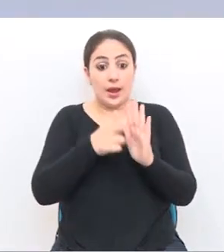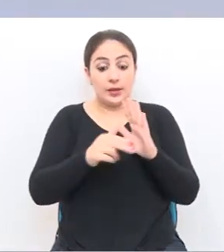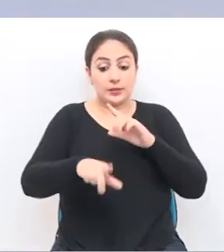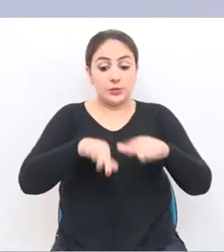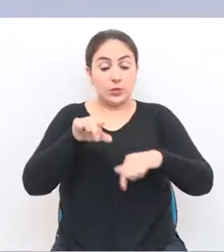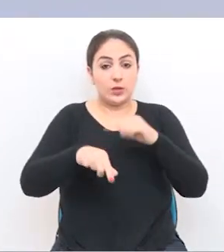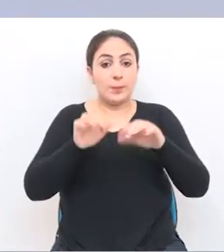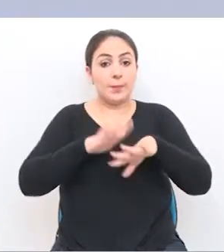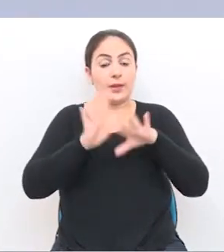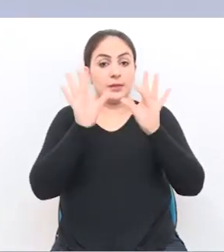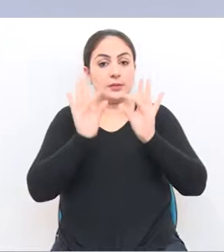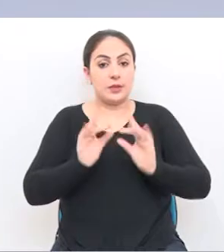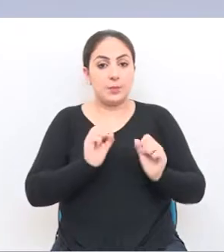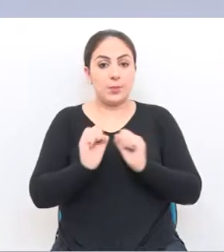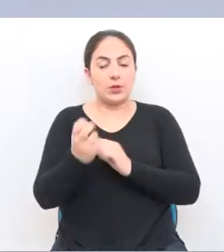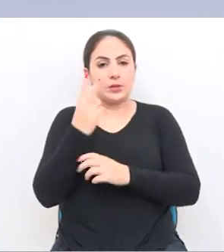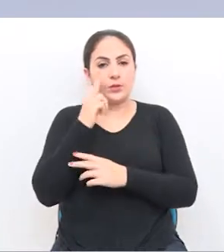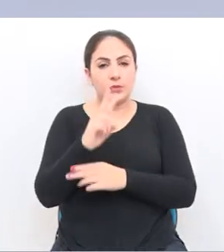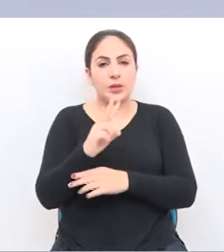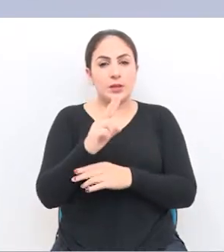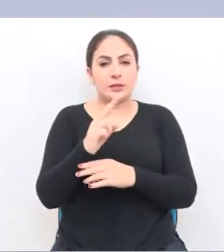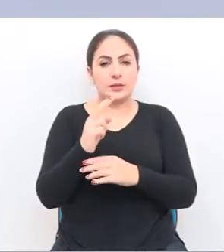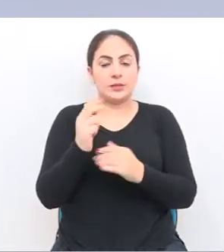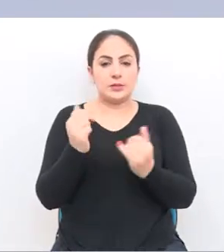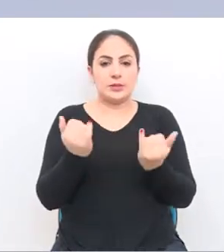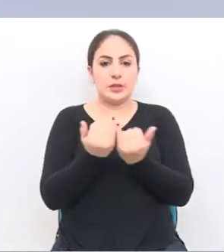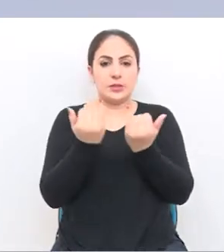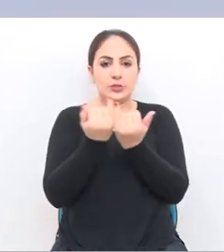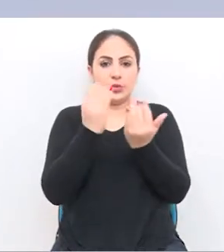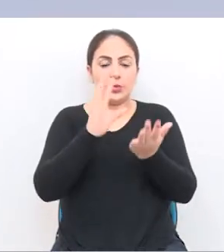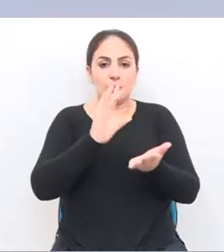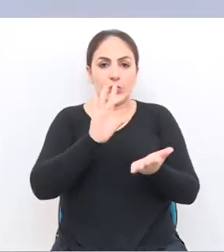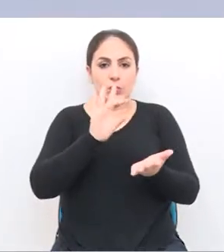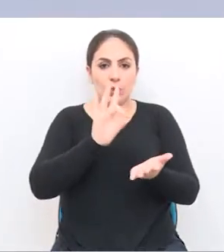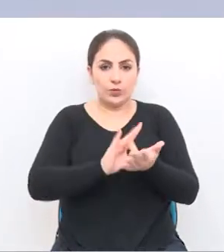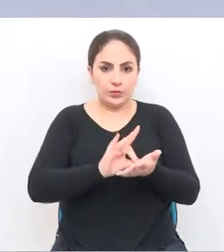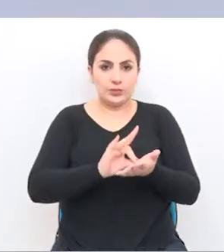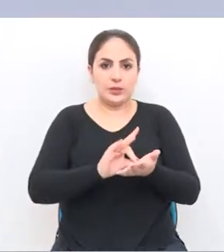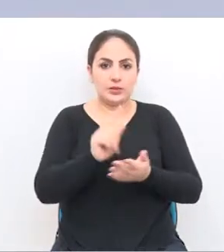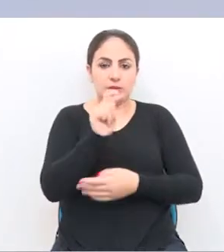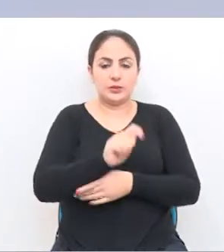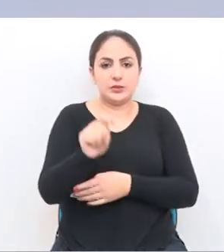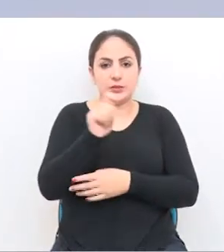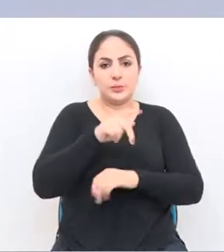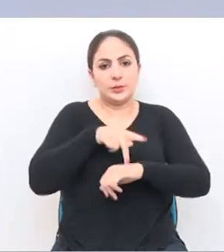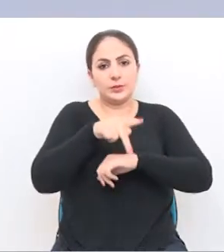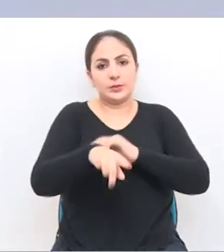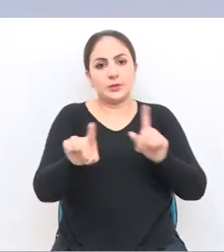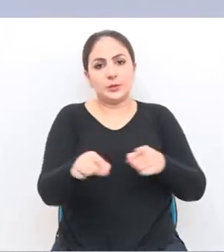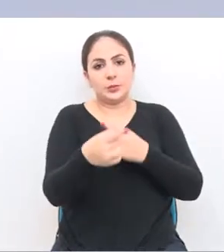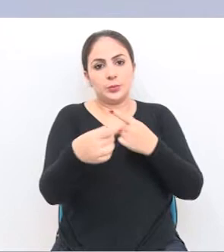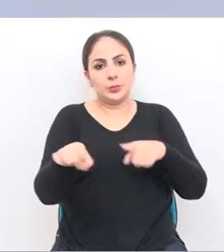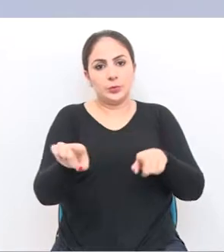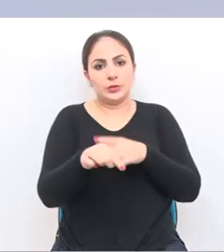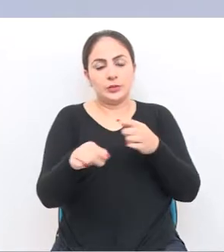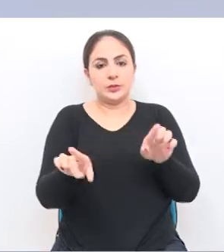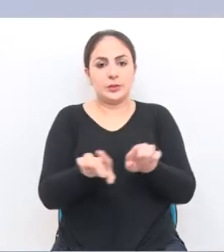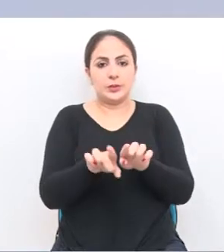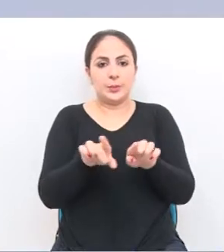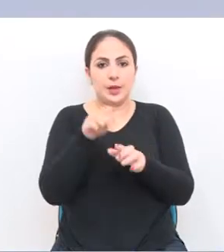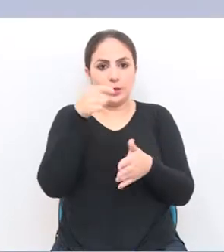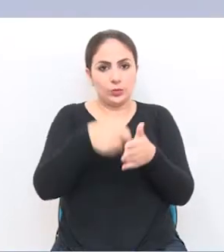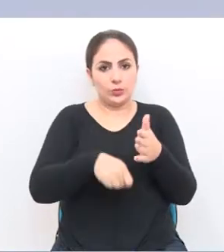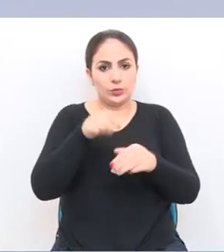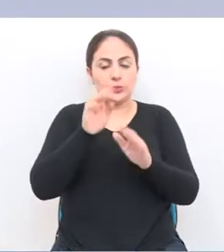detalhes podem ser consultados na página oficial da Associação Passo Fundense de Músicos e Compositores no